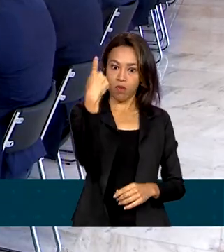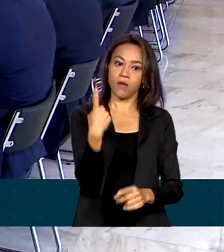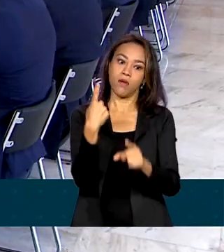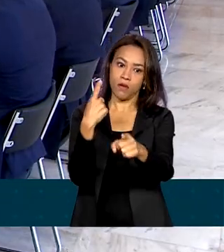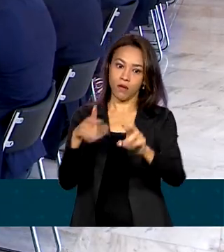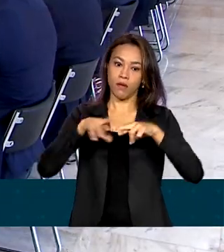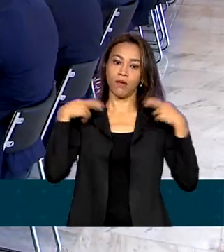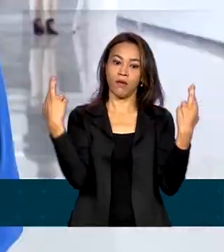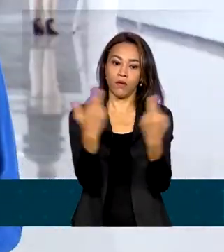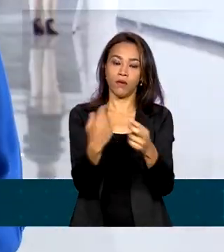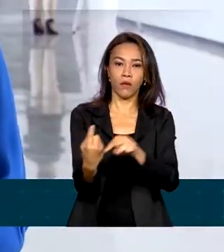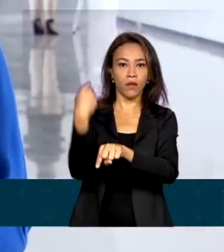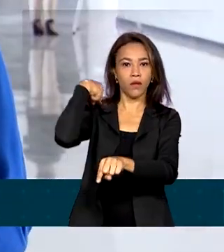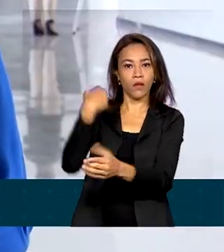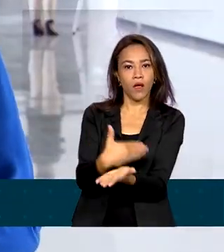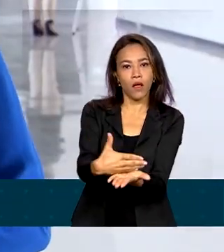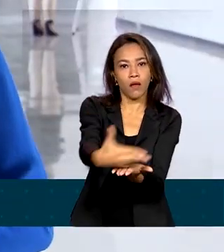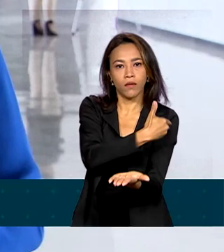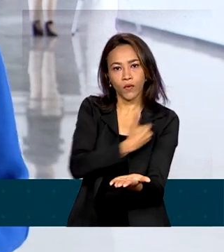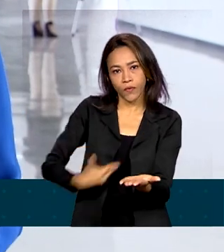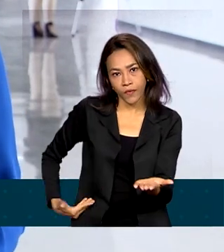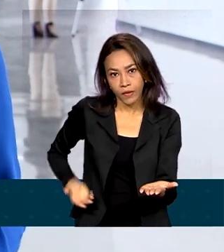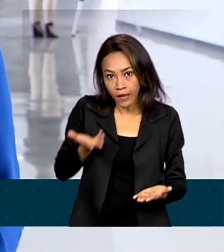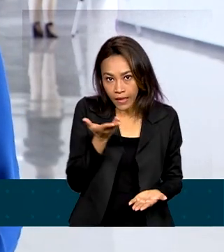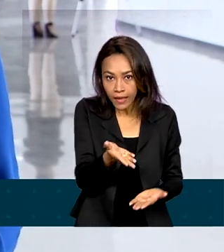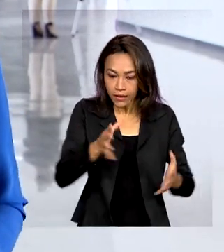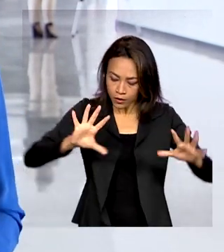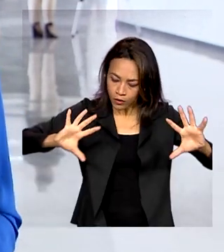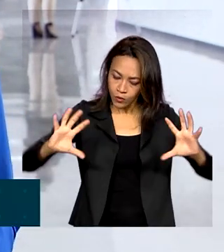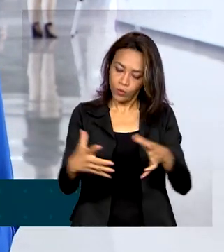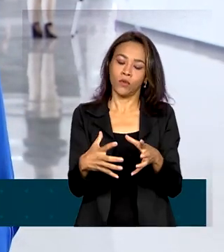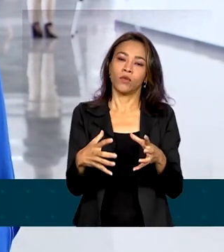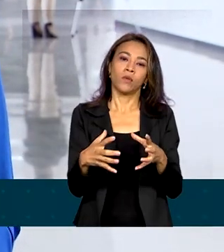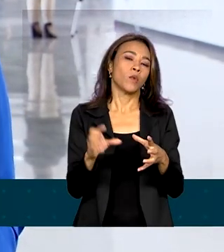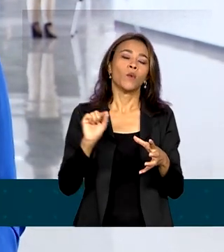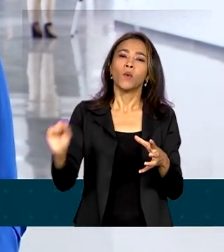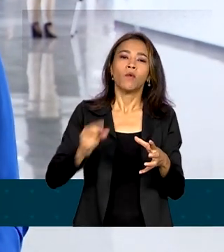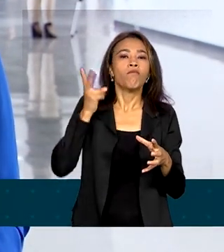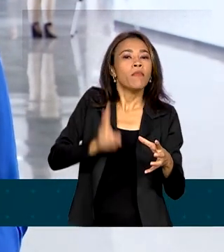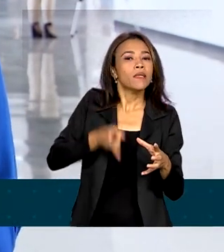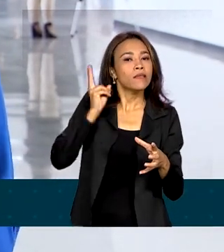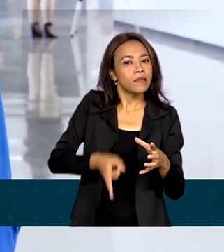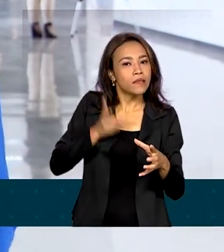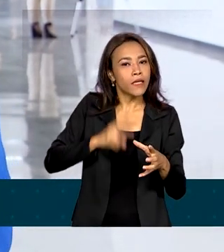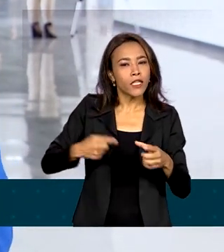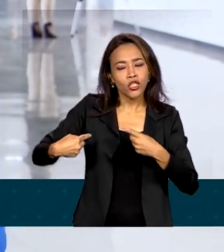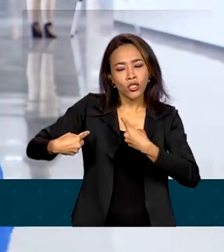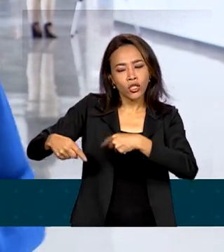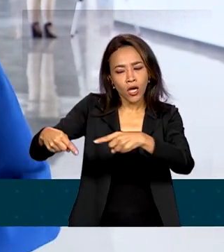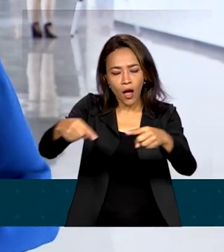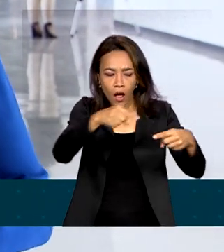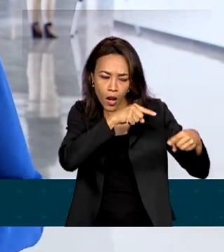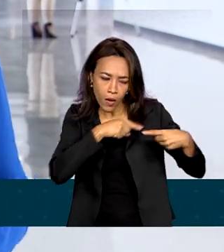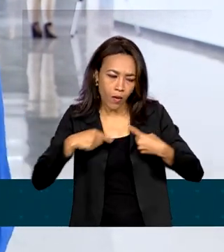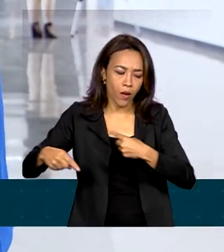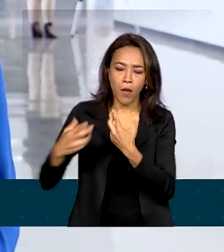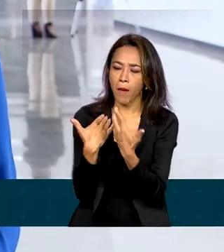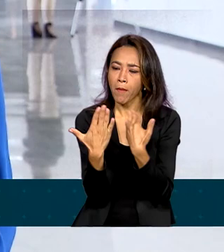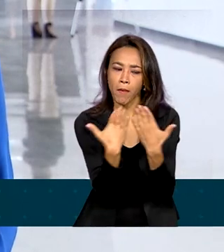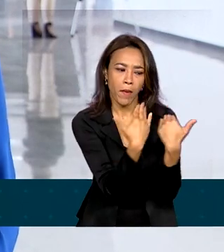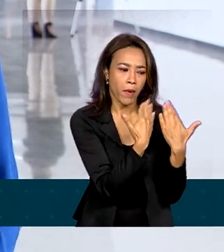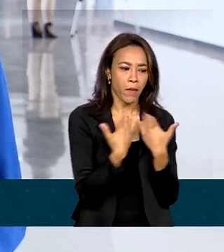início do governo. A chamada Frente Ampla de Partidos vai ser permanente, com diálogo e debate